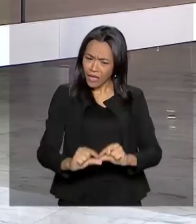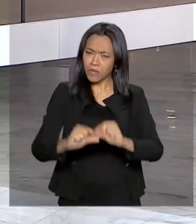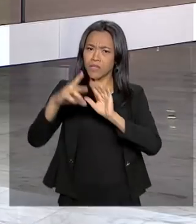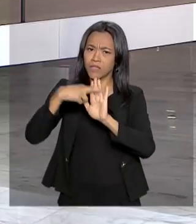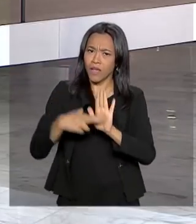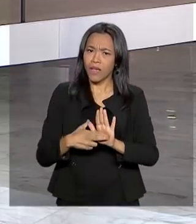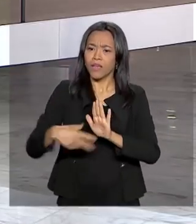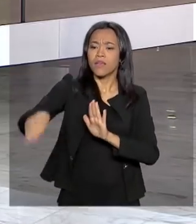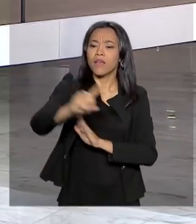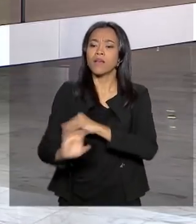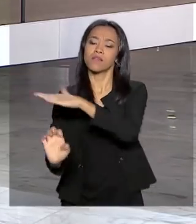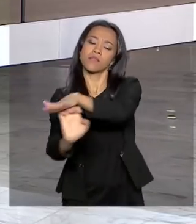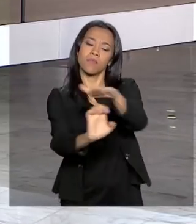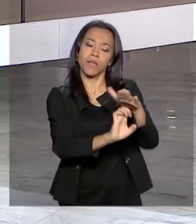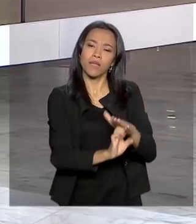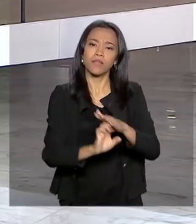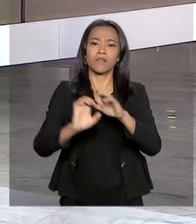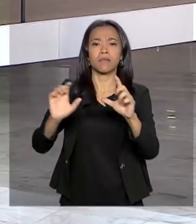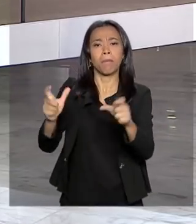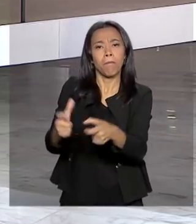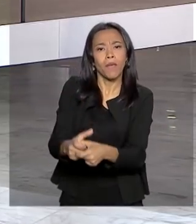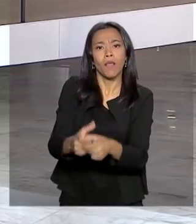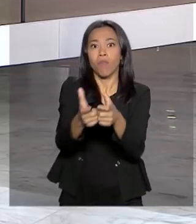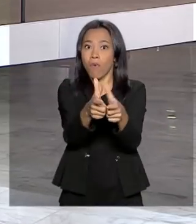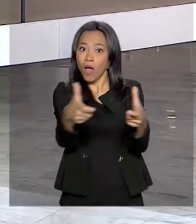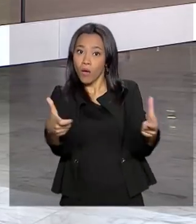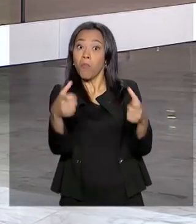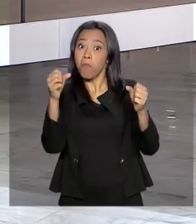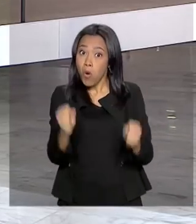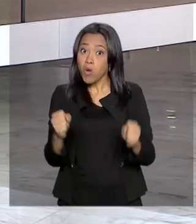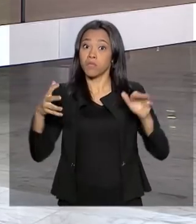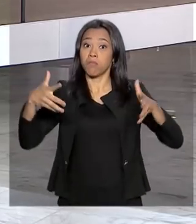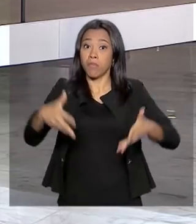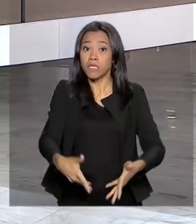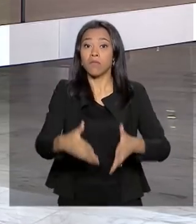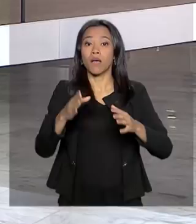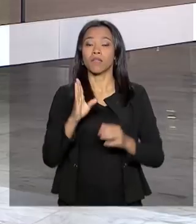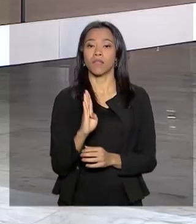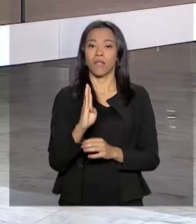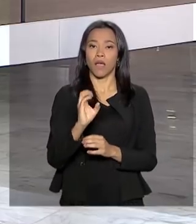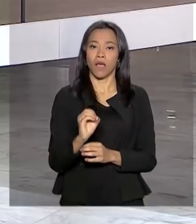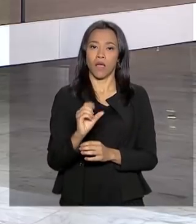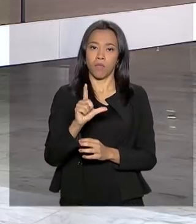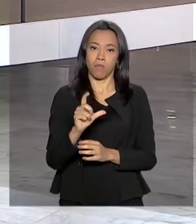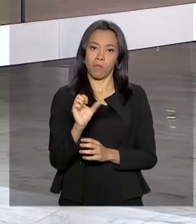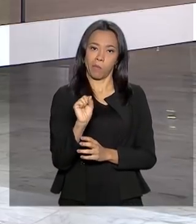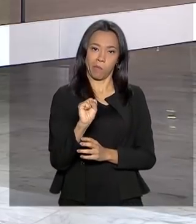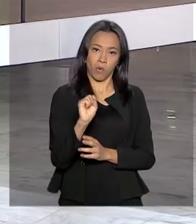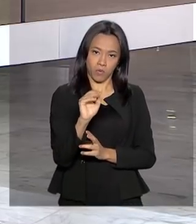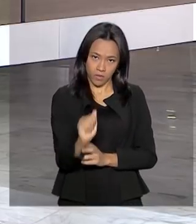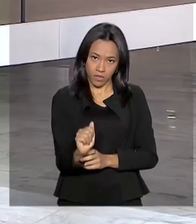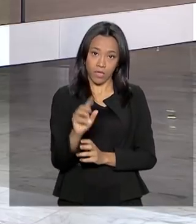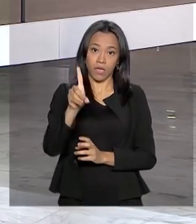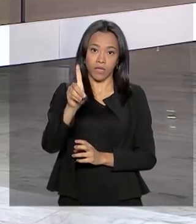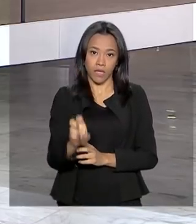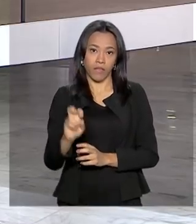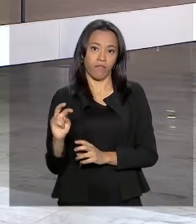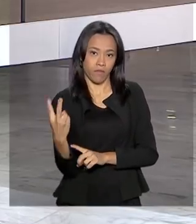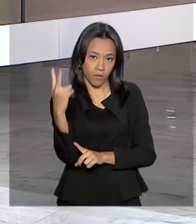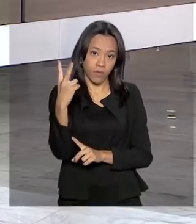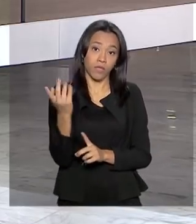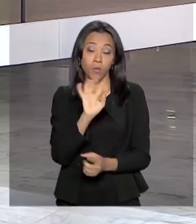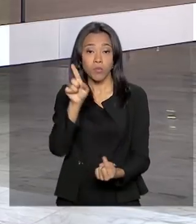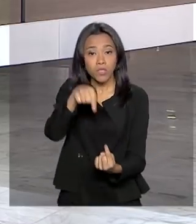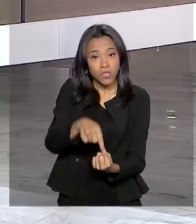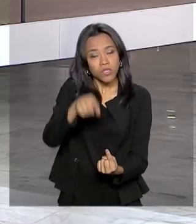pequenas e médias empresas entrem na Bolsa de Valores. Com essas medidas, a principal intenção da MP é melhorar